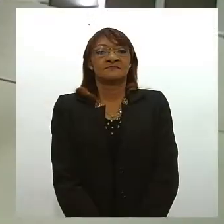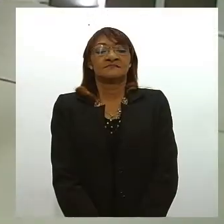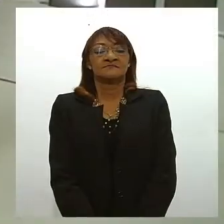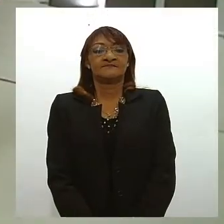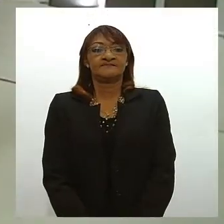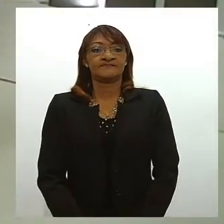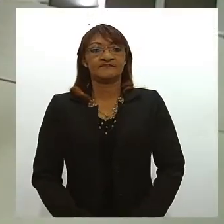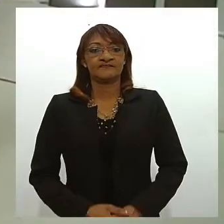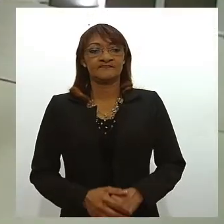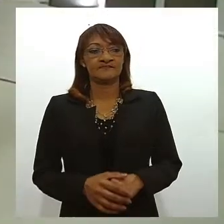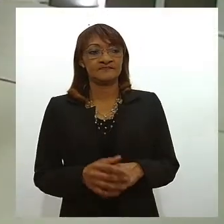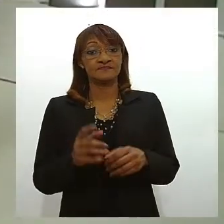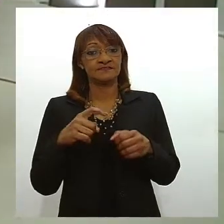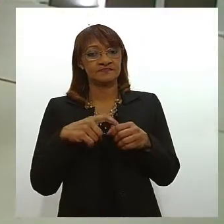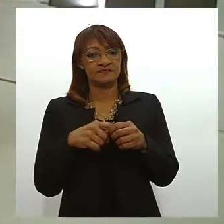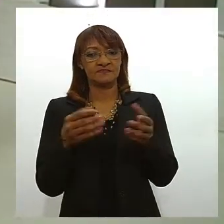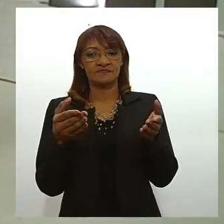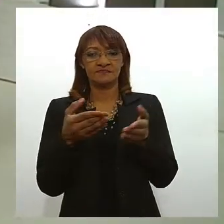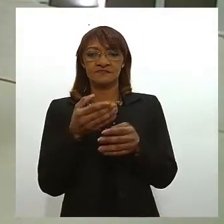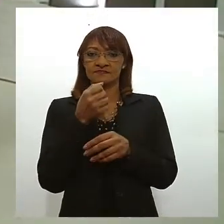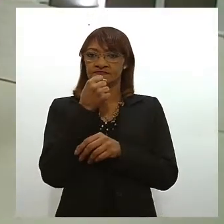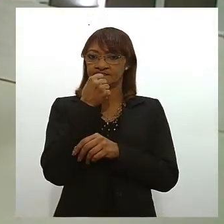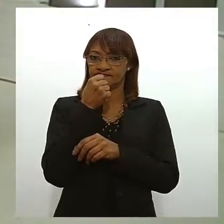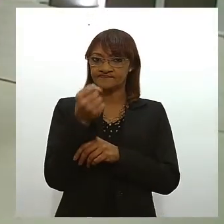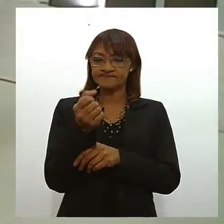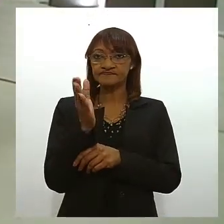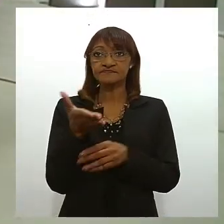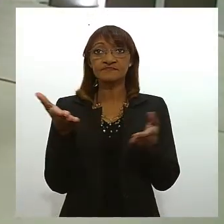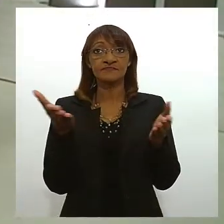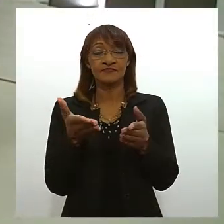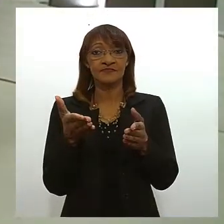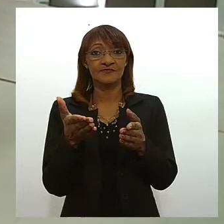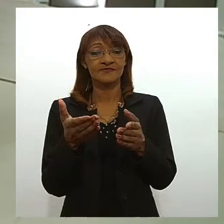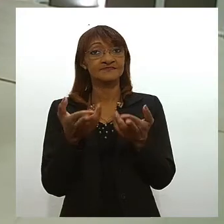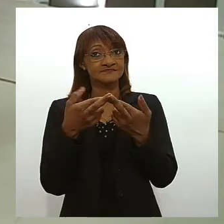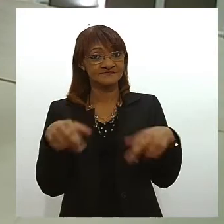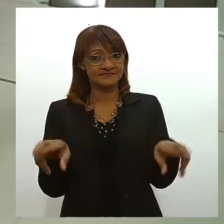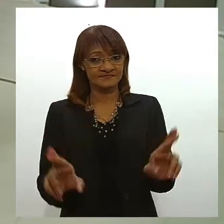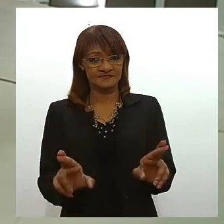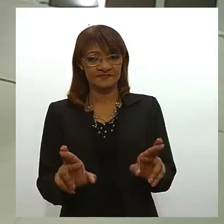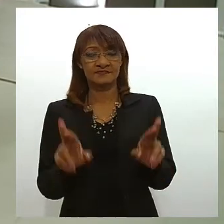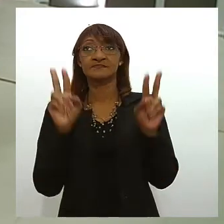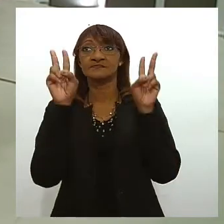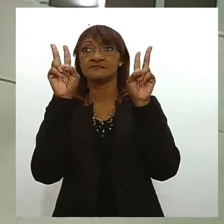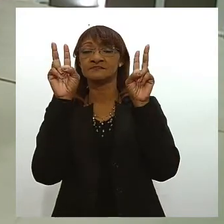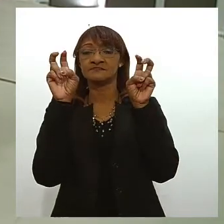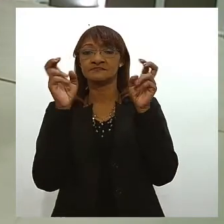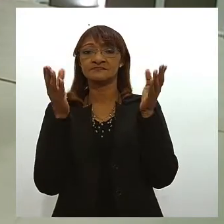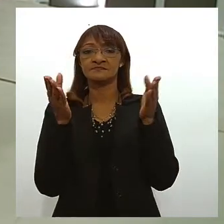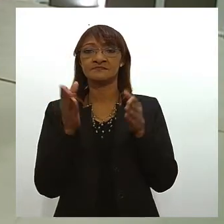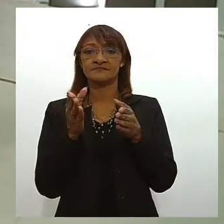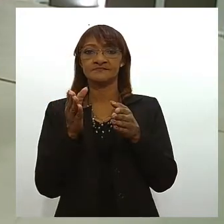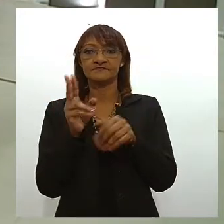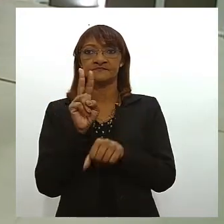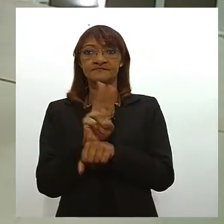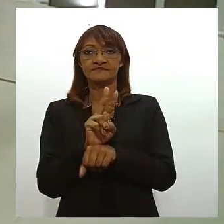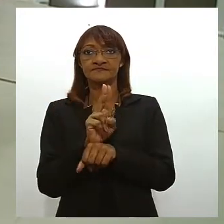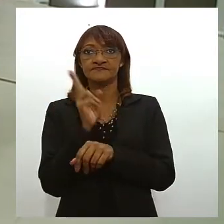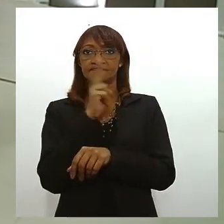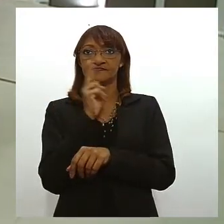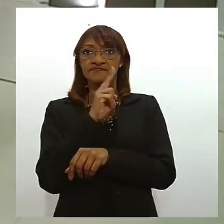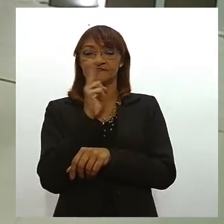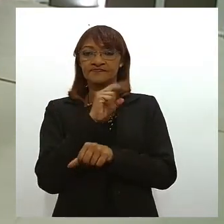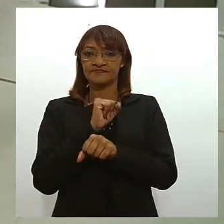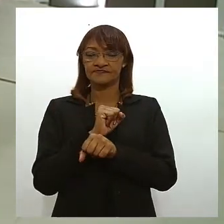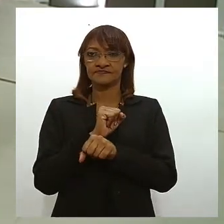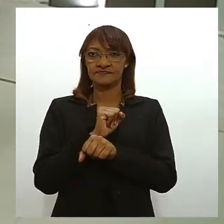estamos de volta com o jornal da lese agora chegou a hora do quadro Descomplique o tema de hoje é reserva de emergência veja as